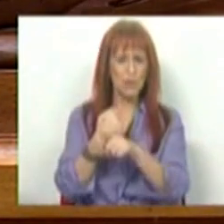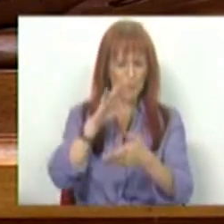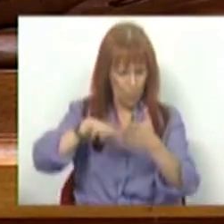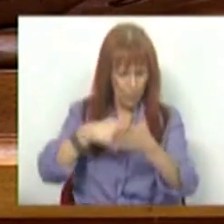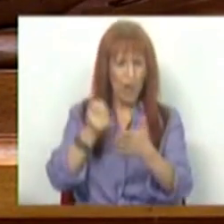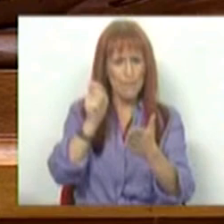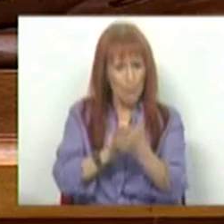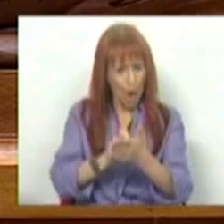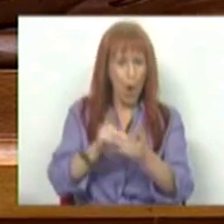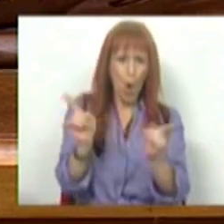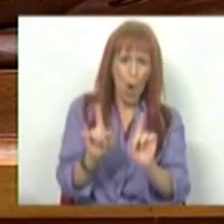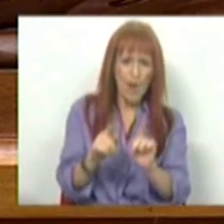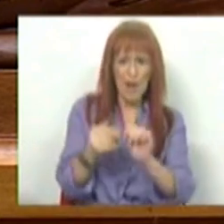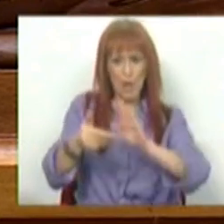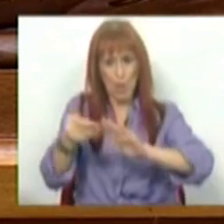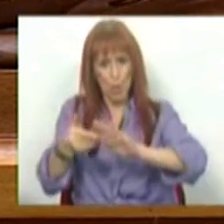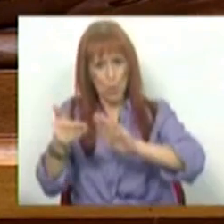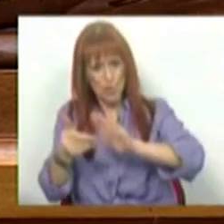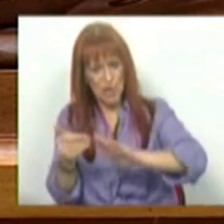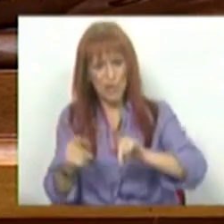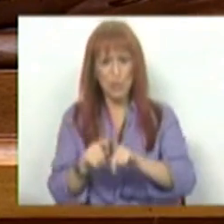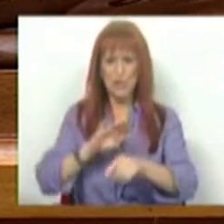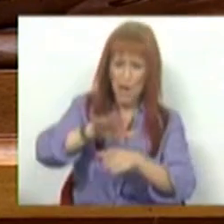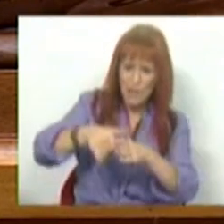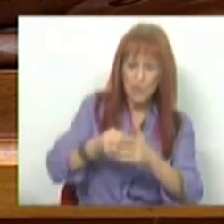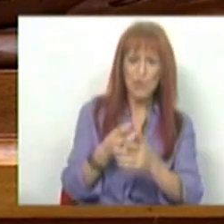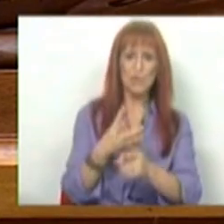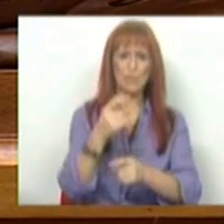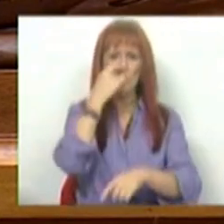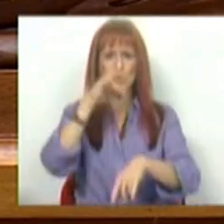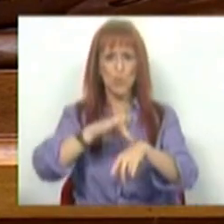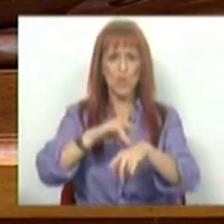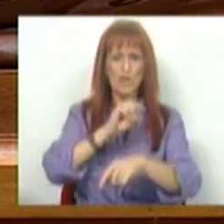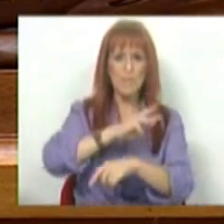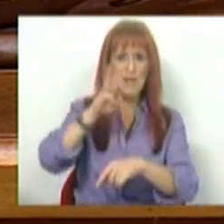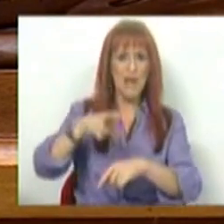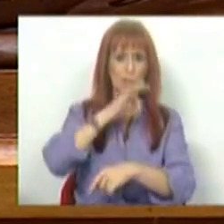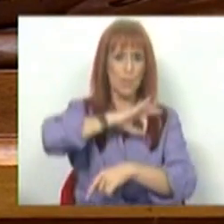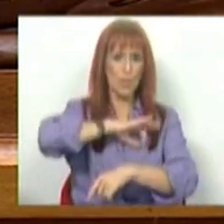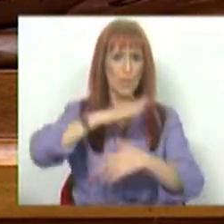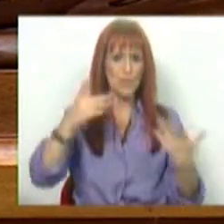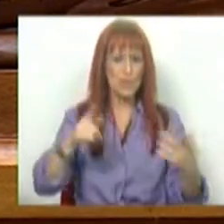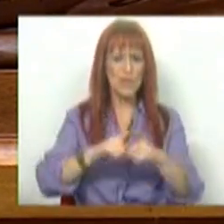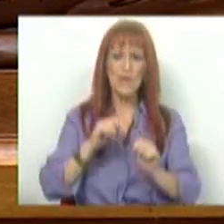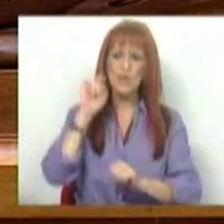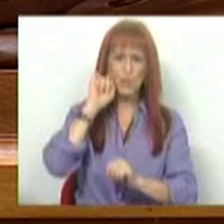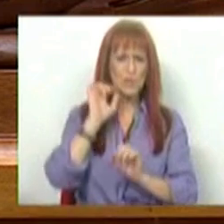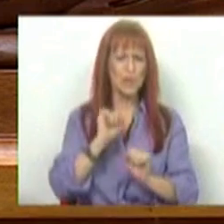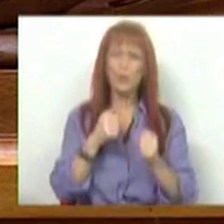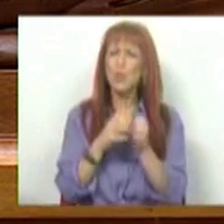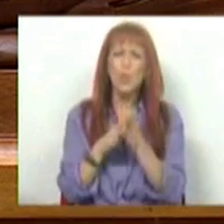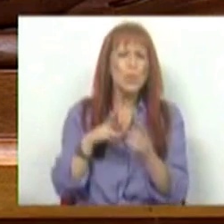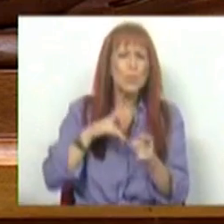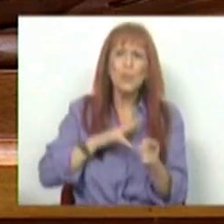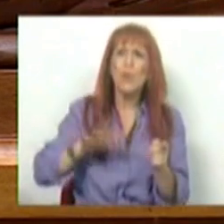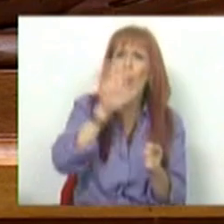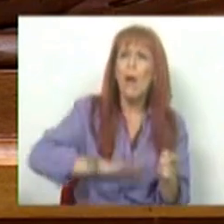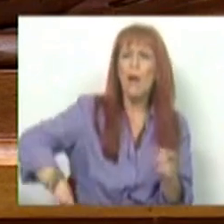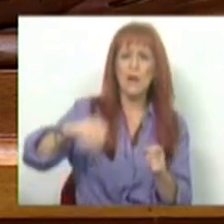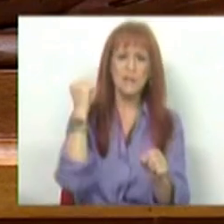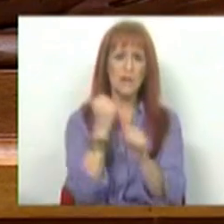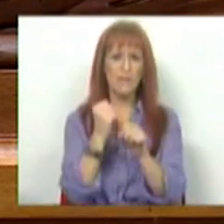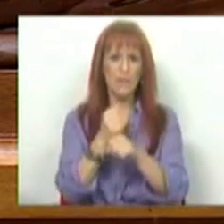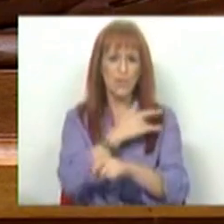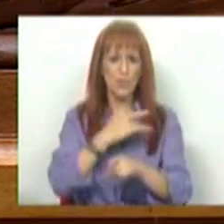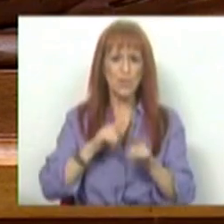programadas ou não, nas urgências, com o envolvimento de muitos doentes e de milhares de profissionais, que asseguraram em todo o país serviços de